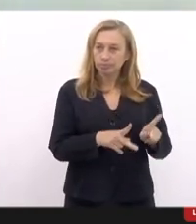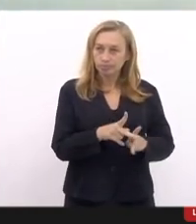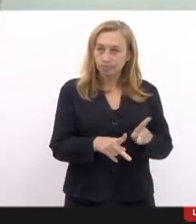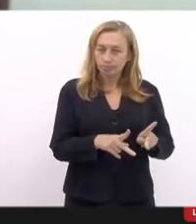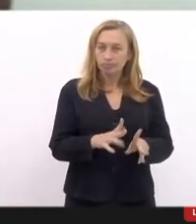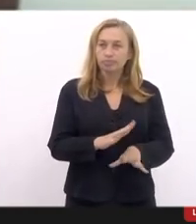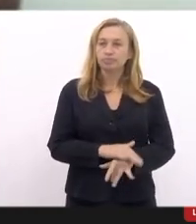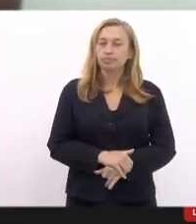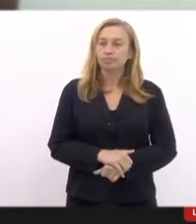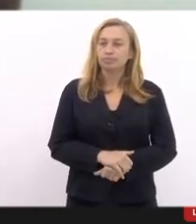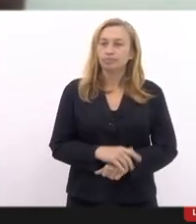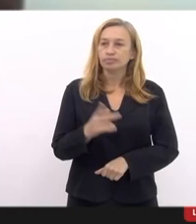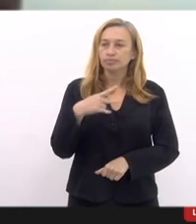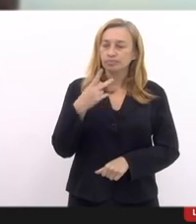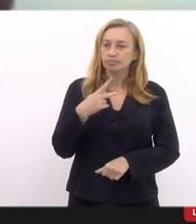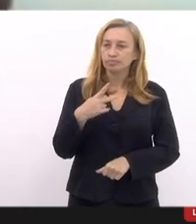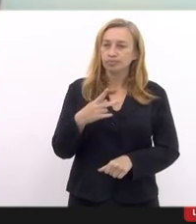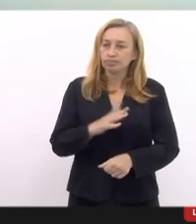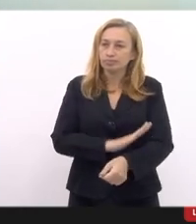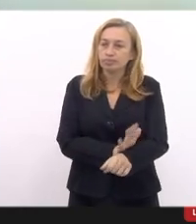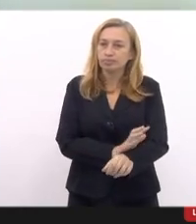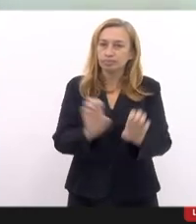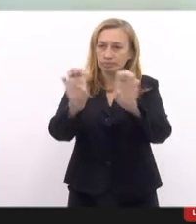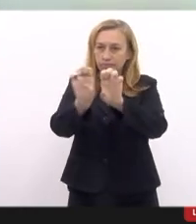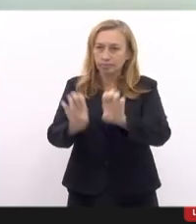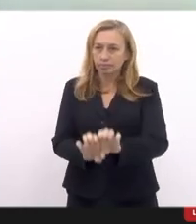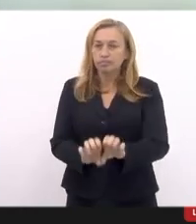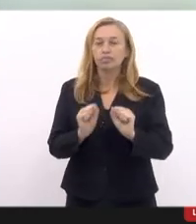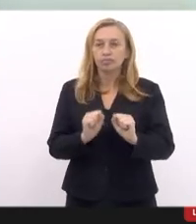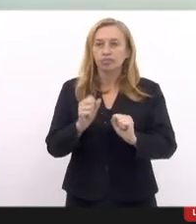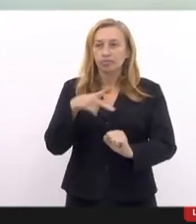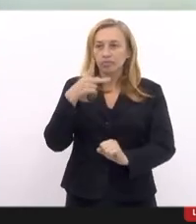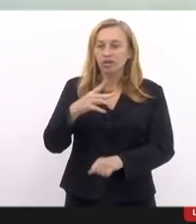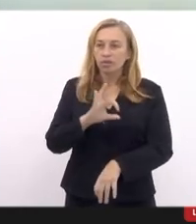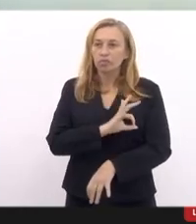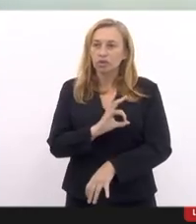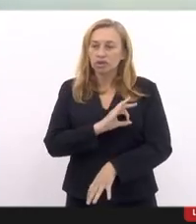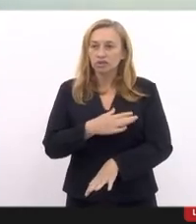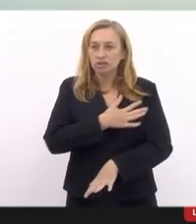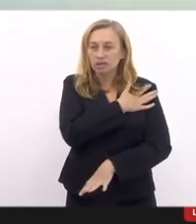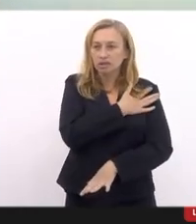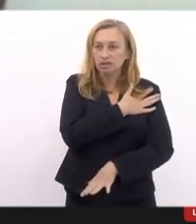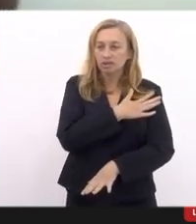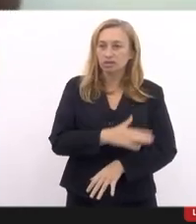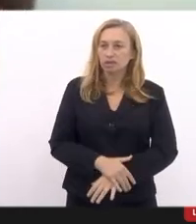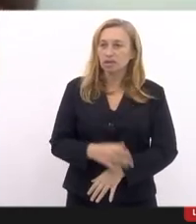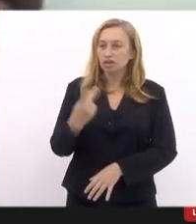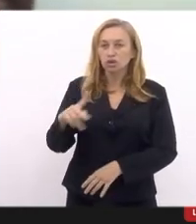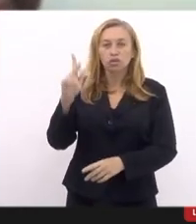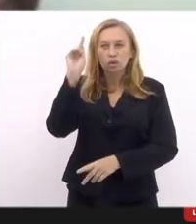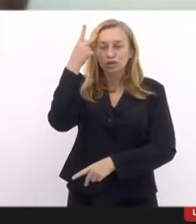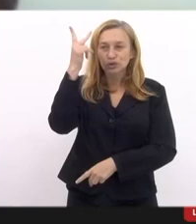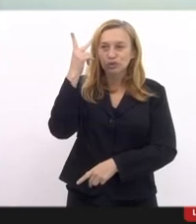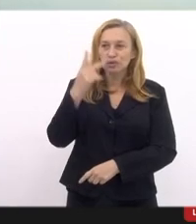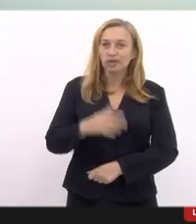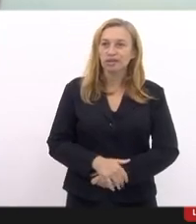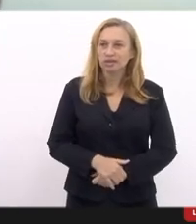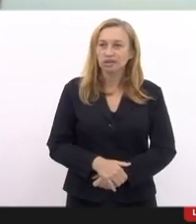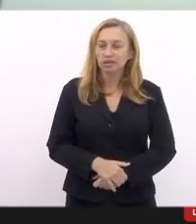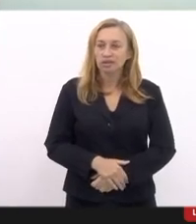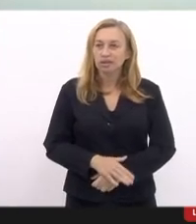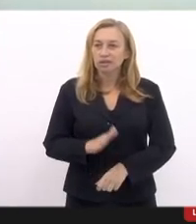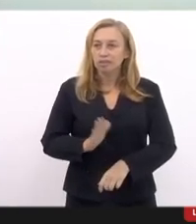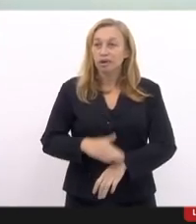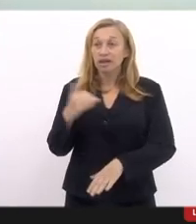a sim institutural, pode-se dizer que a Polícia Militar é uma instituição que, na sua história, talvez tenha sido uma das